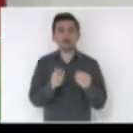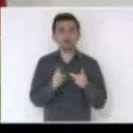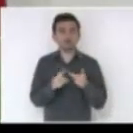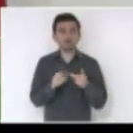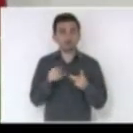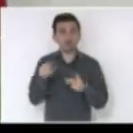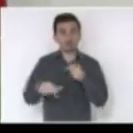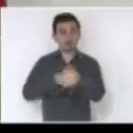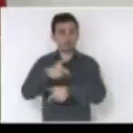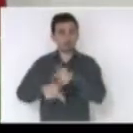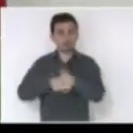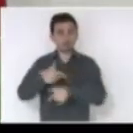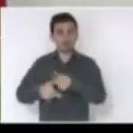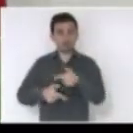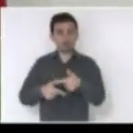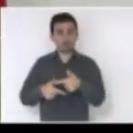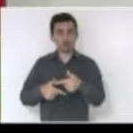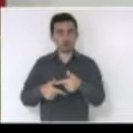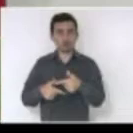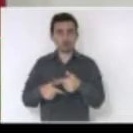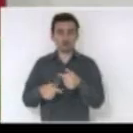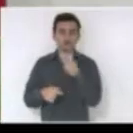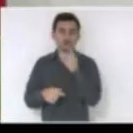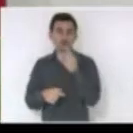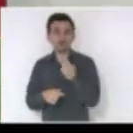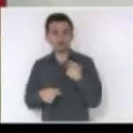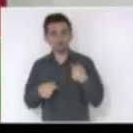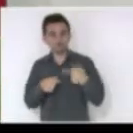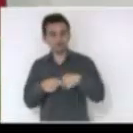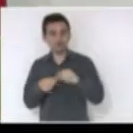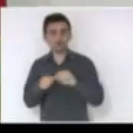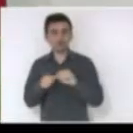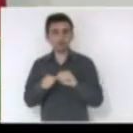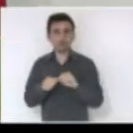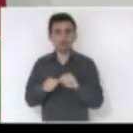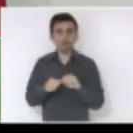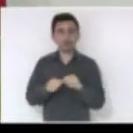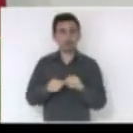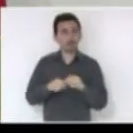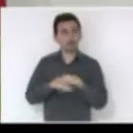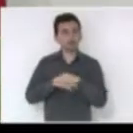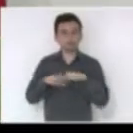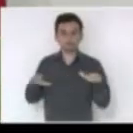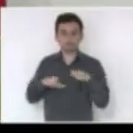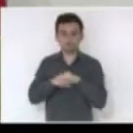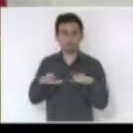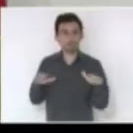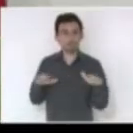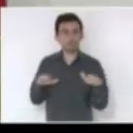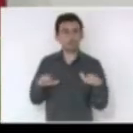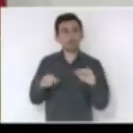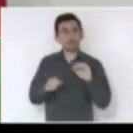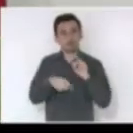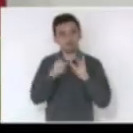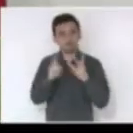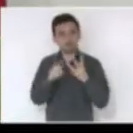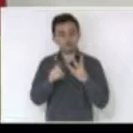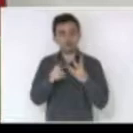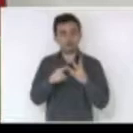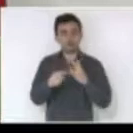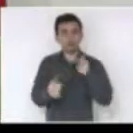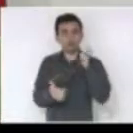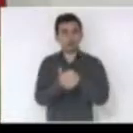serviço ou diz que vai fazer, muitas vezes, ela é liquidada e depois ela é paga.